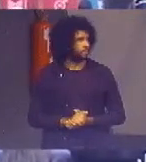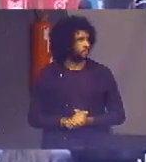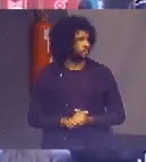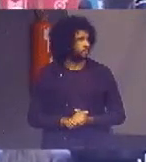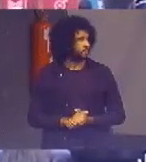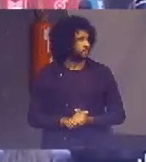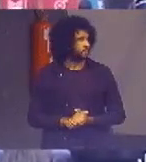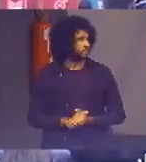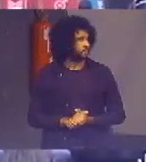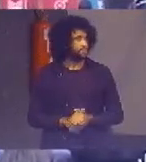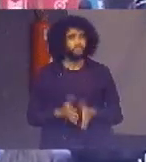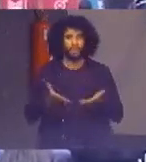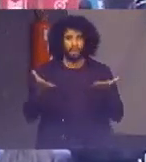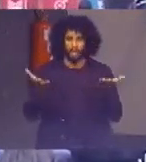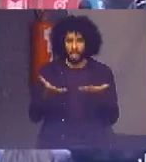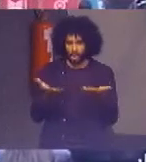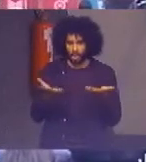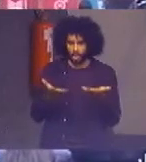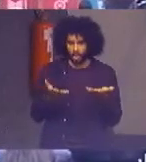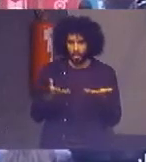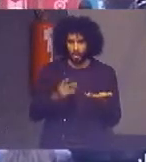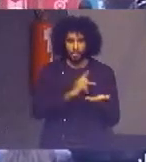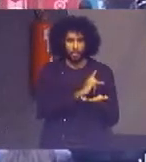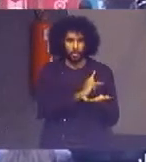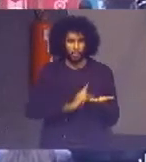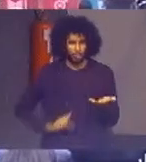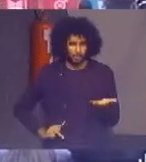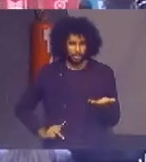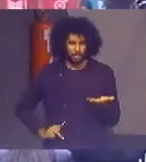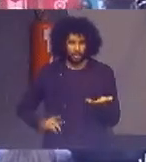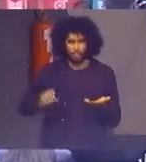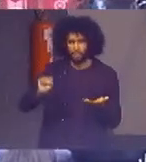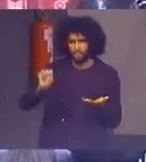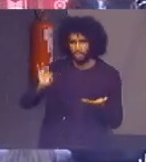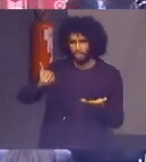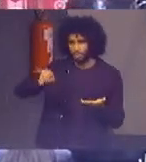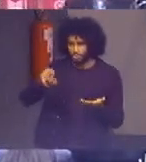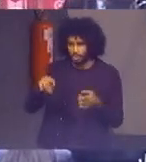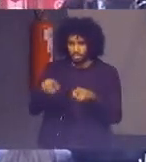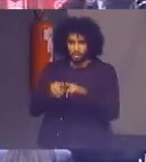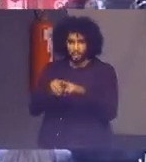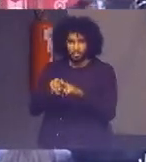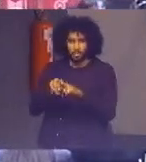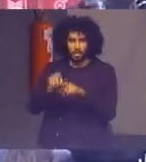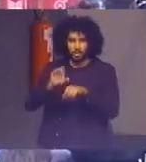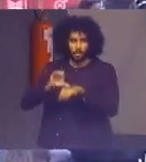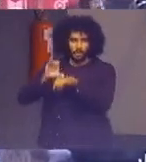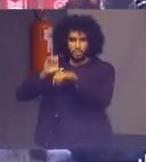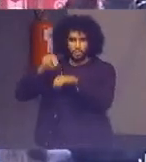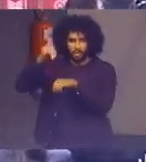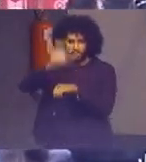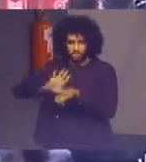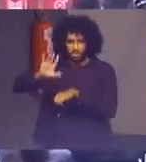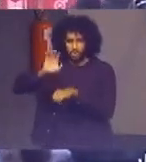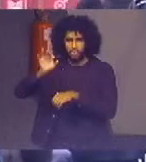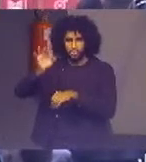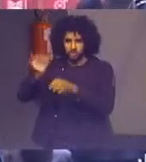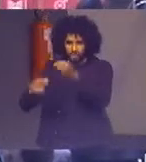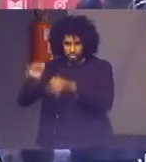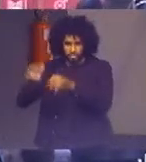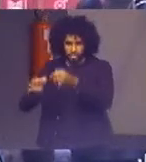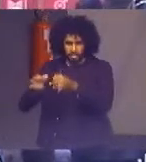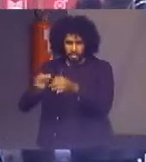Ouviremos agora o excelentíssimo presidente do Supremo Tribunal Federal e do Conselho Nacional de Justiça, ministro Dias Toffoli.